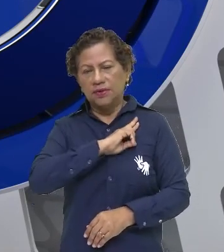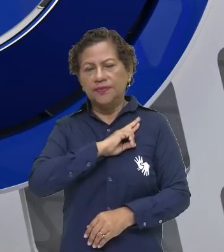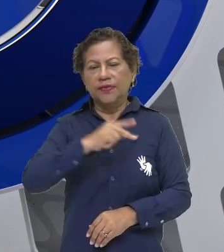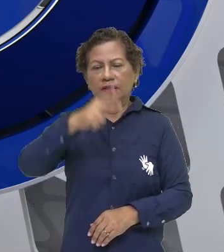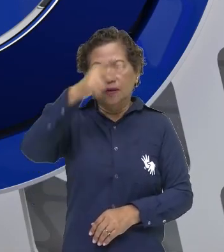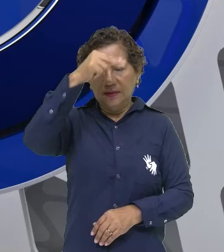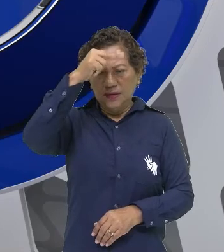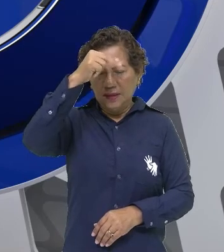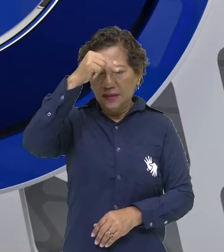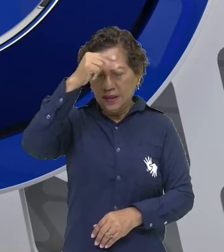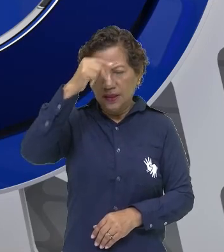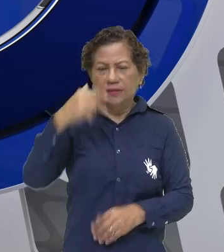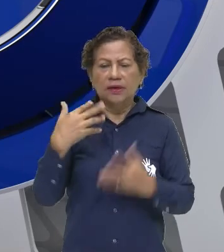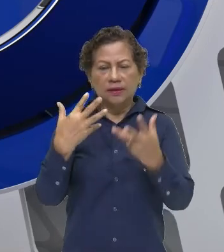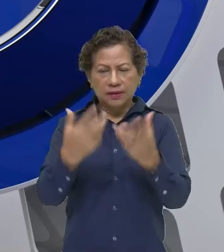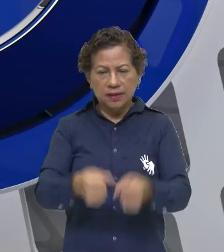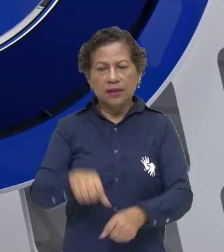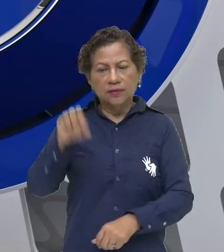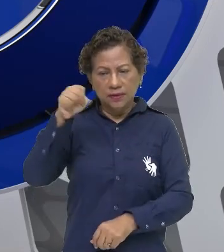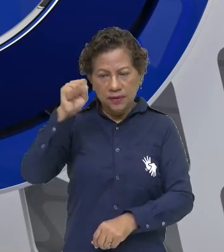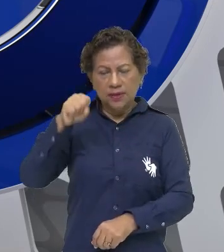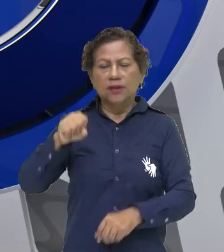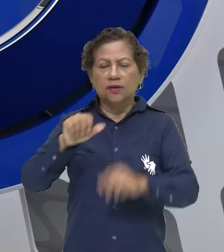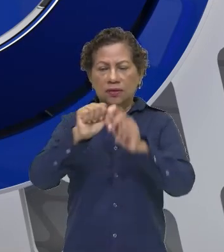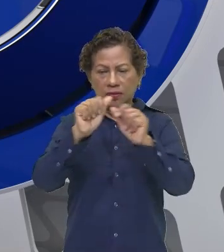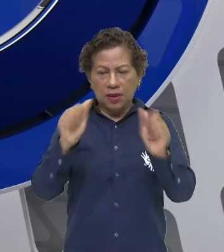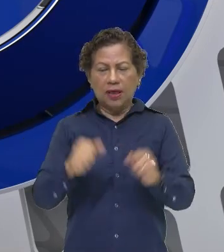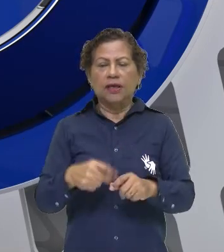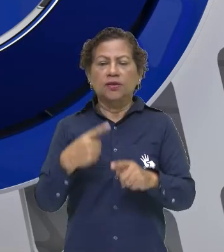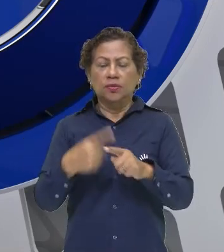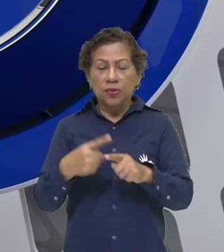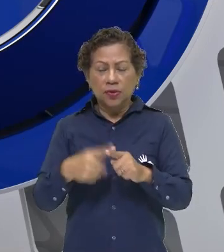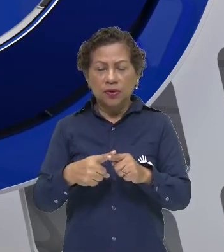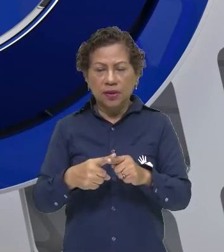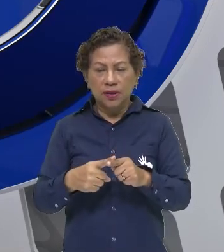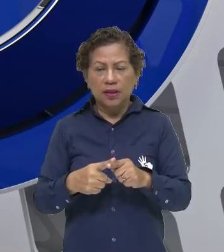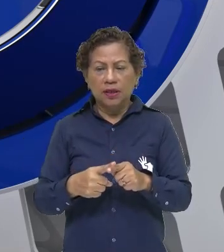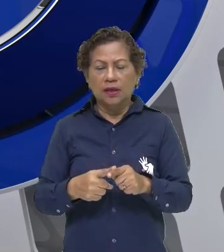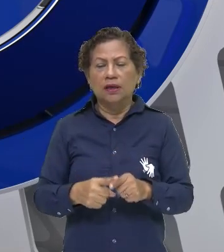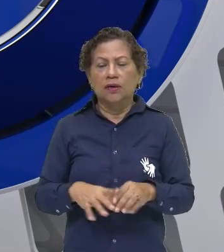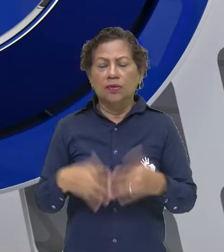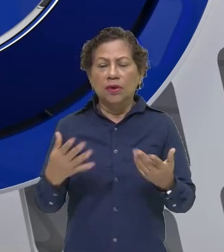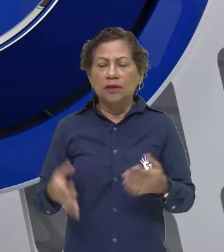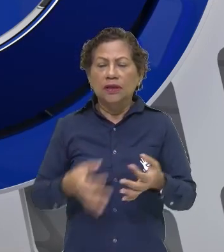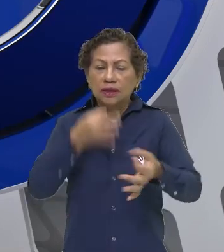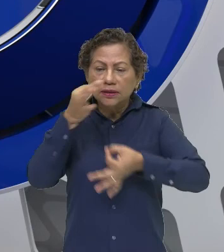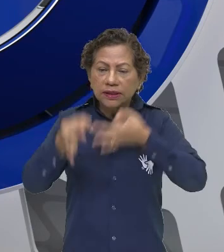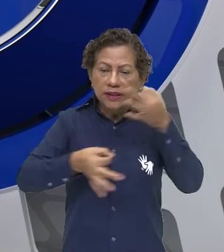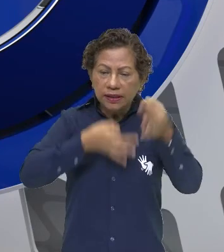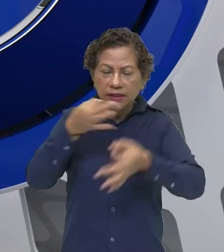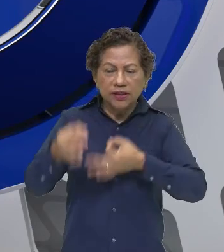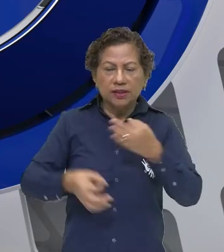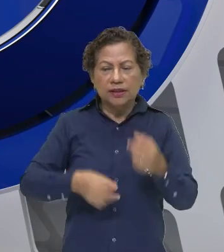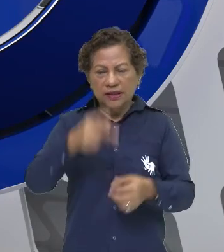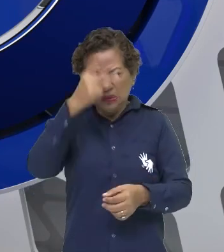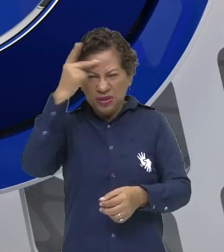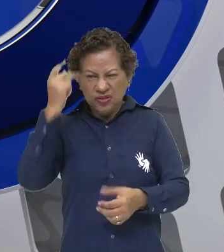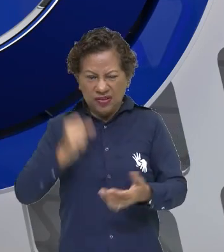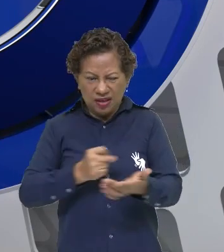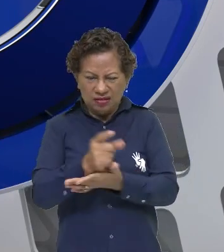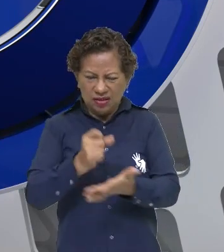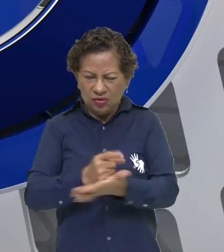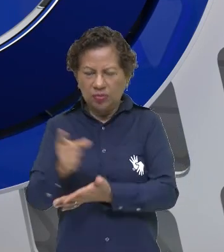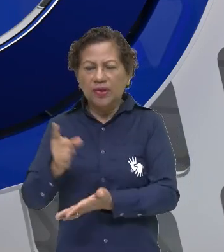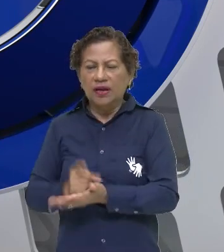é aceito sim como arte, porque a partir do momento que ele vai fazer uma crítica ao consumismo, ele pega objetos que